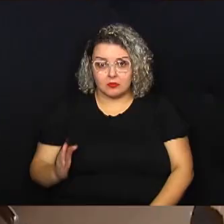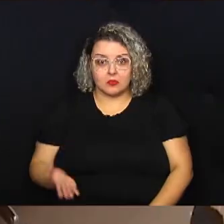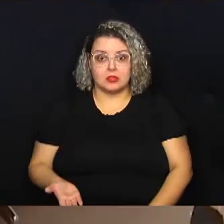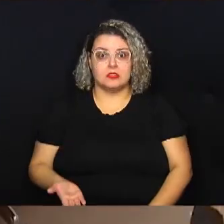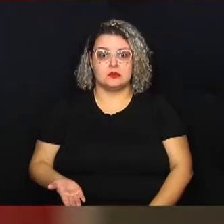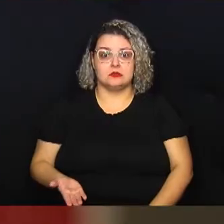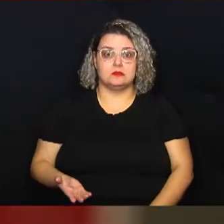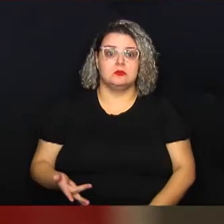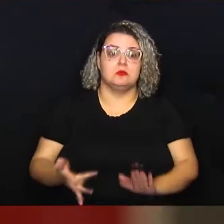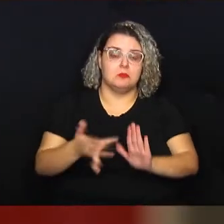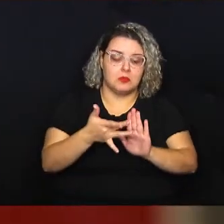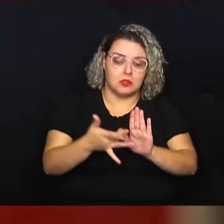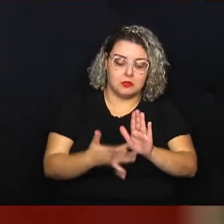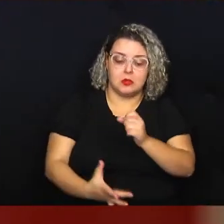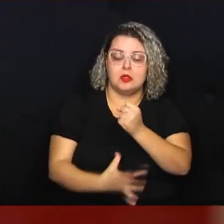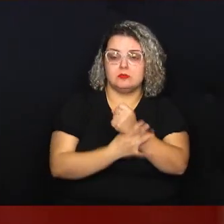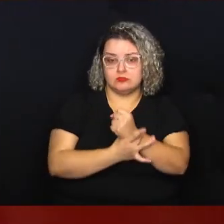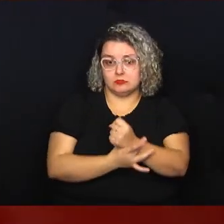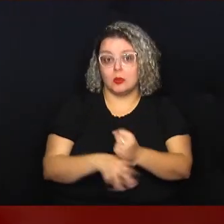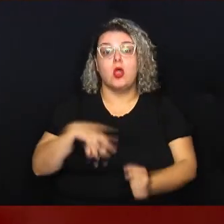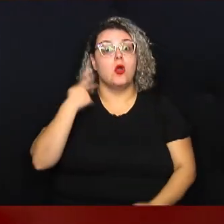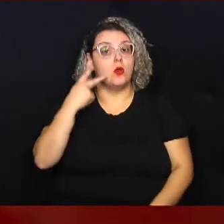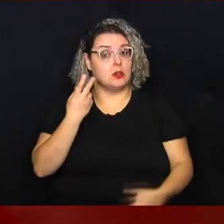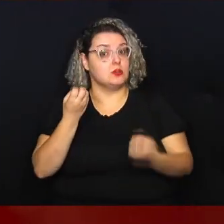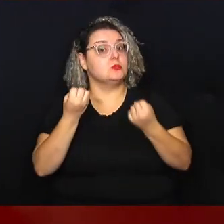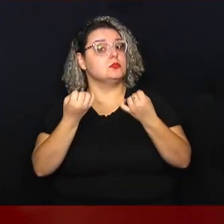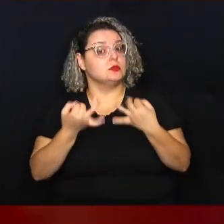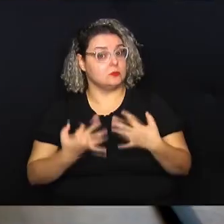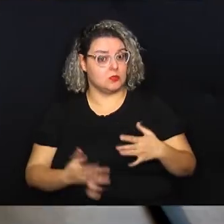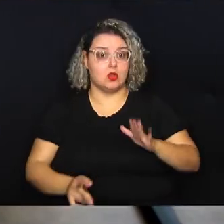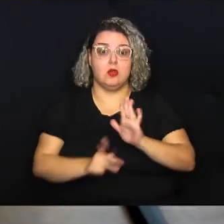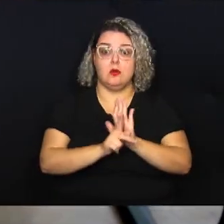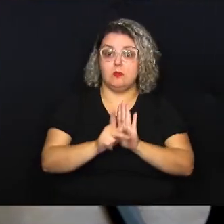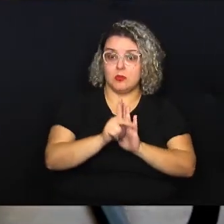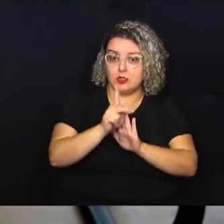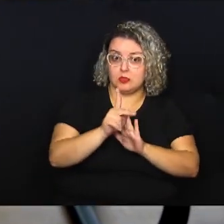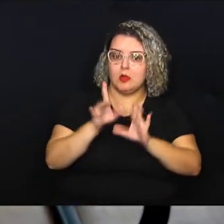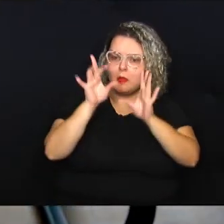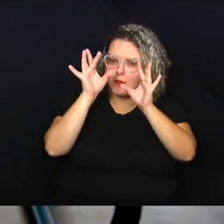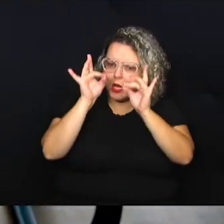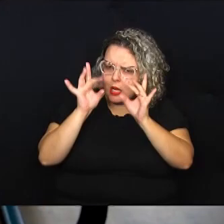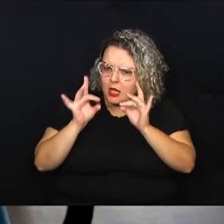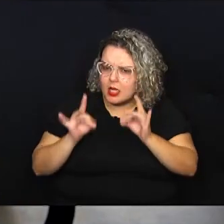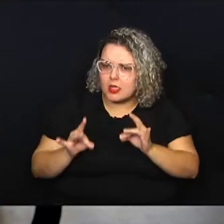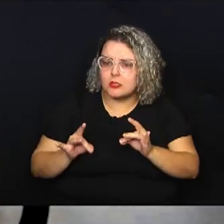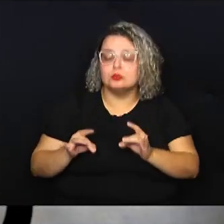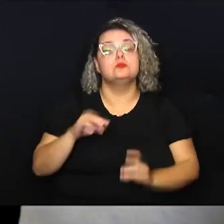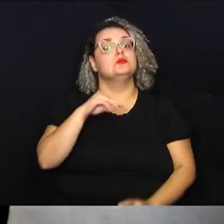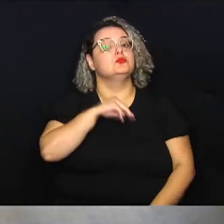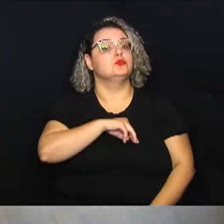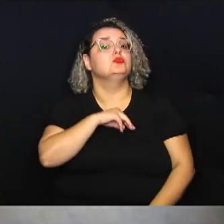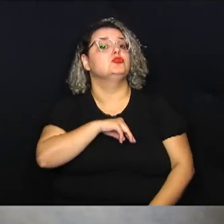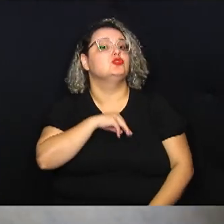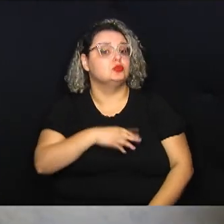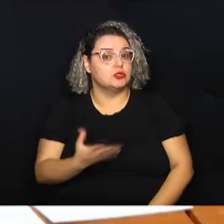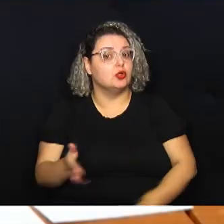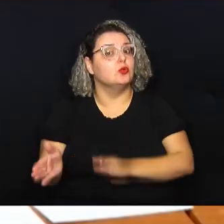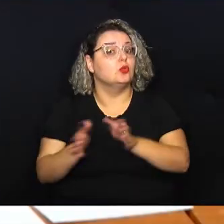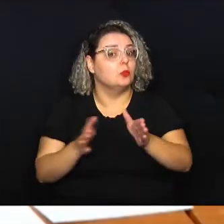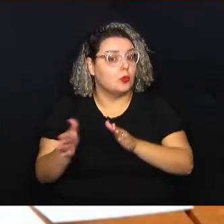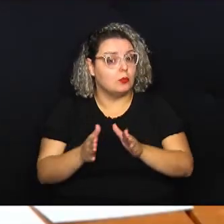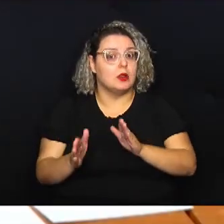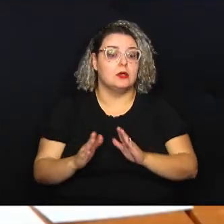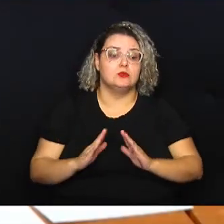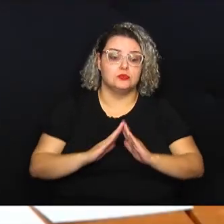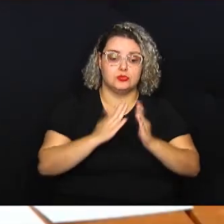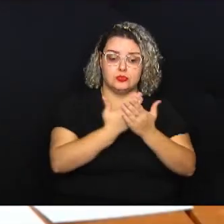enquanto Protocolo de Segurança. O parlamentar ainda explicou o projeto sobre a definição de tarefas em um momento de ataque. Então